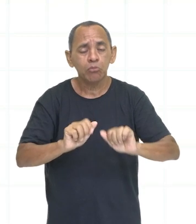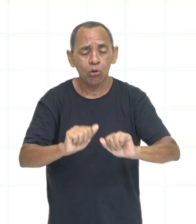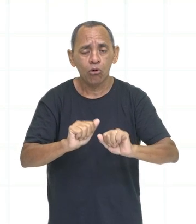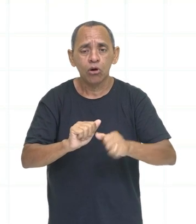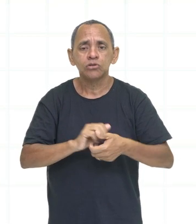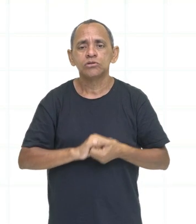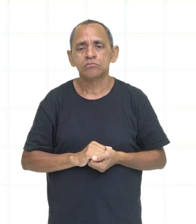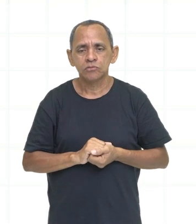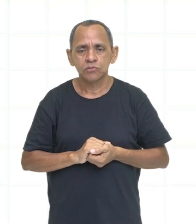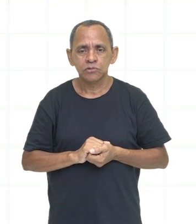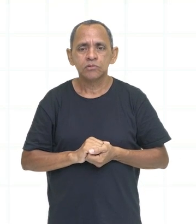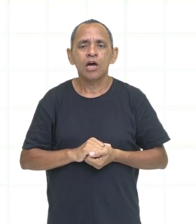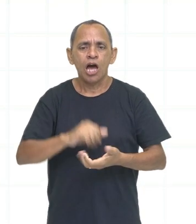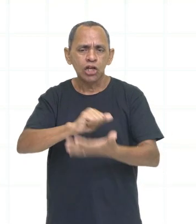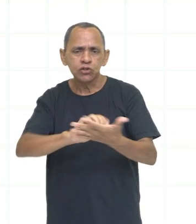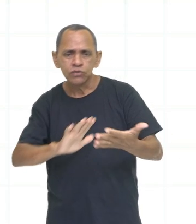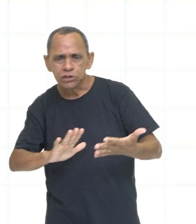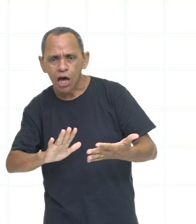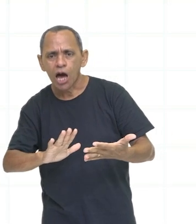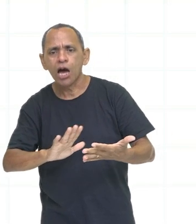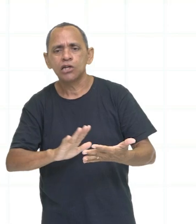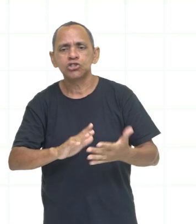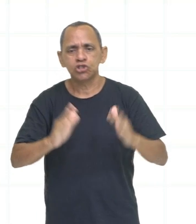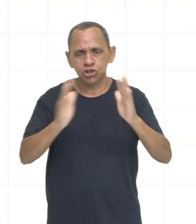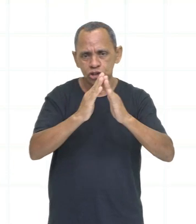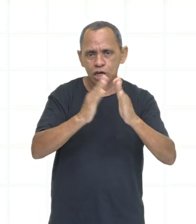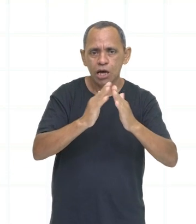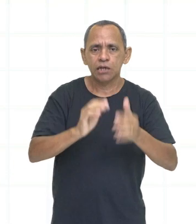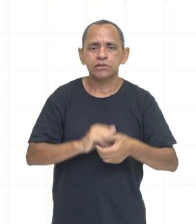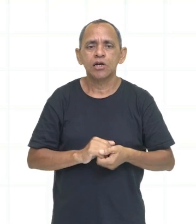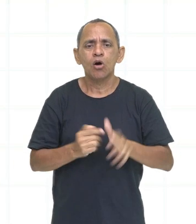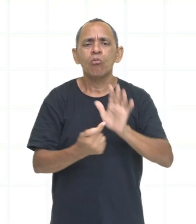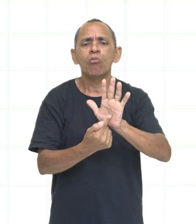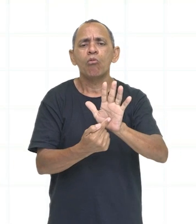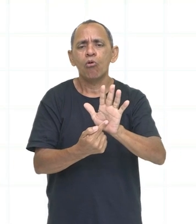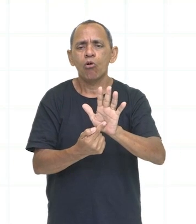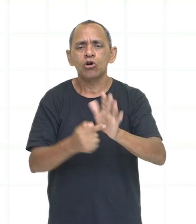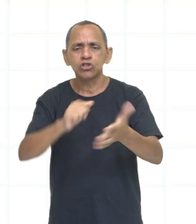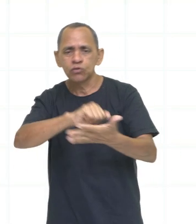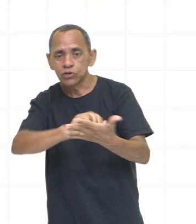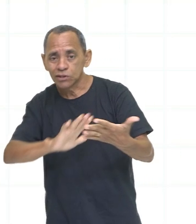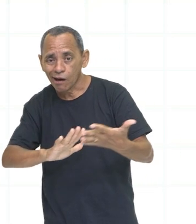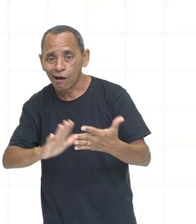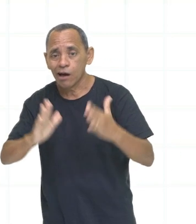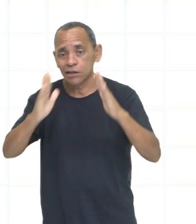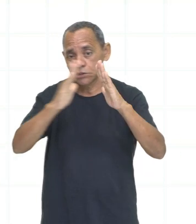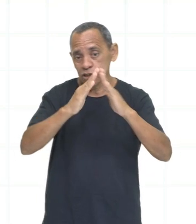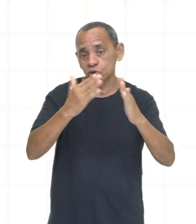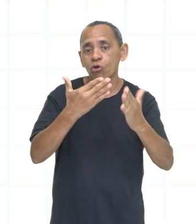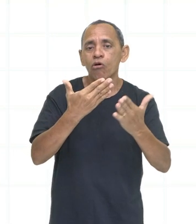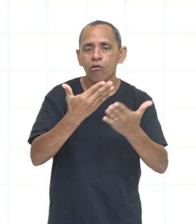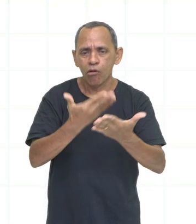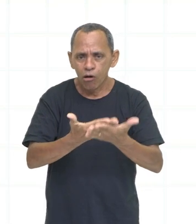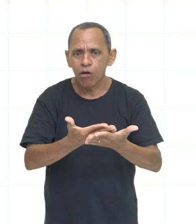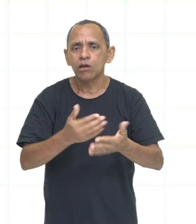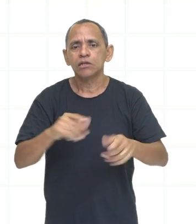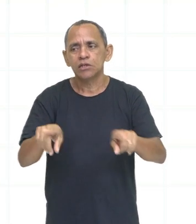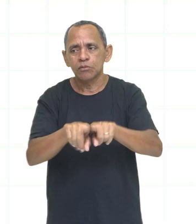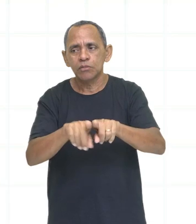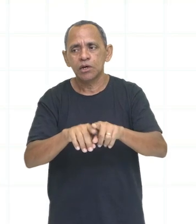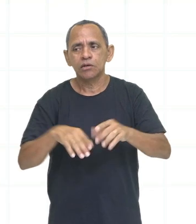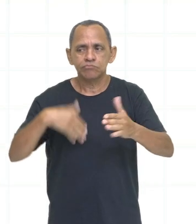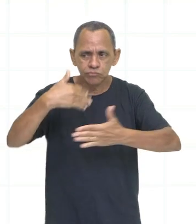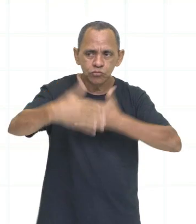domésticas, mas ela é amplamente utilizada para indicar a tarefa escolar. She always does her homework by herself.